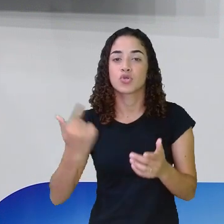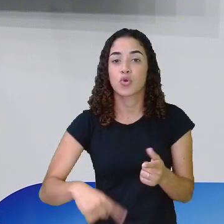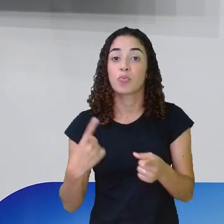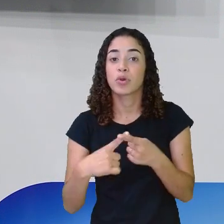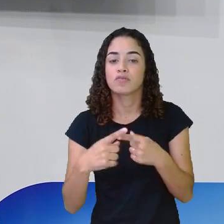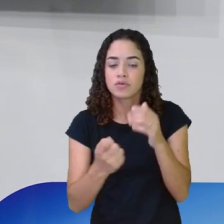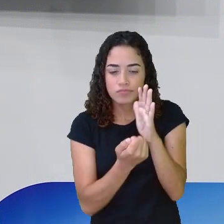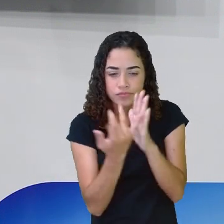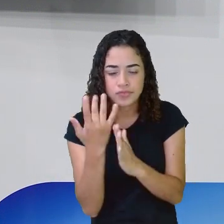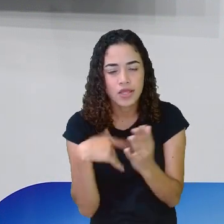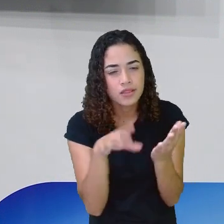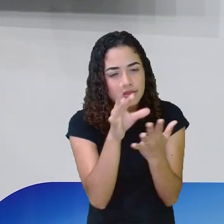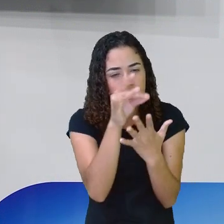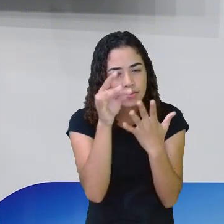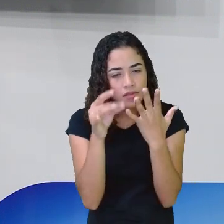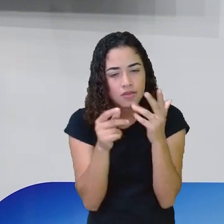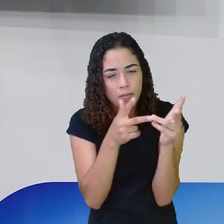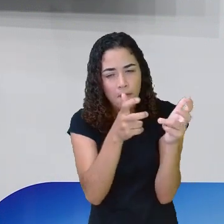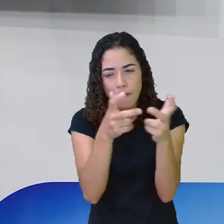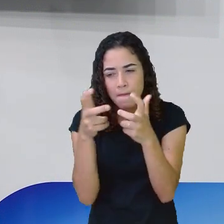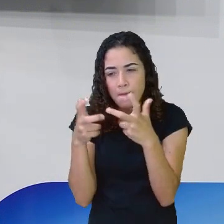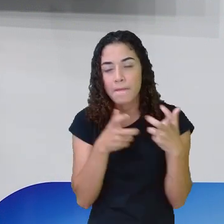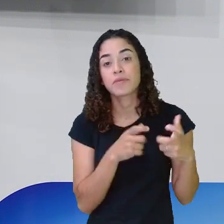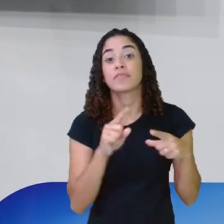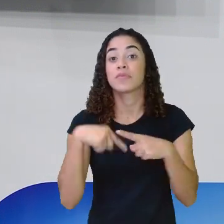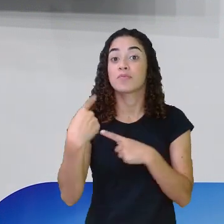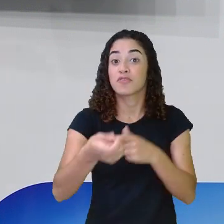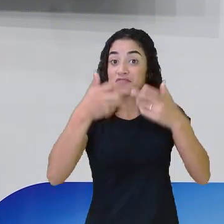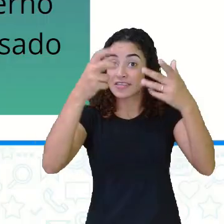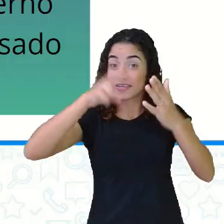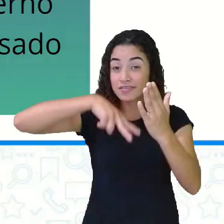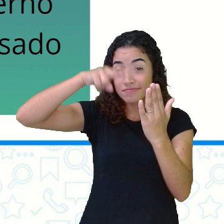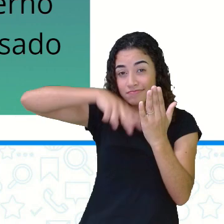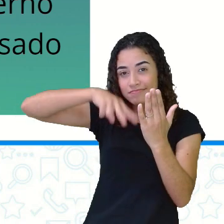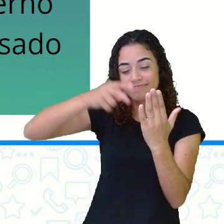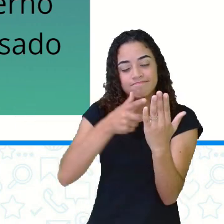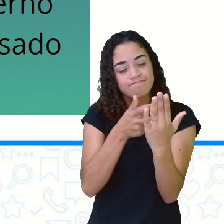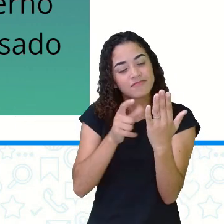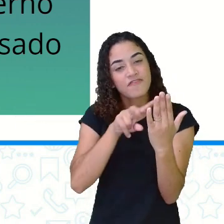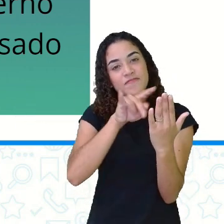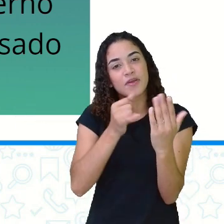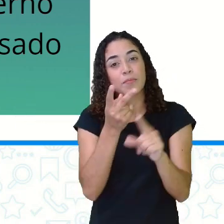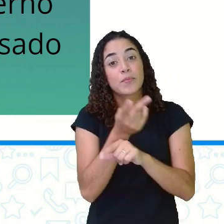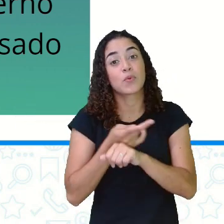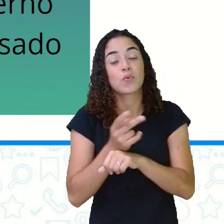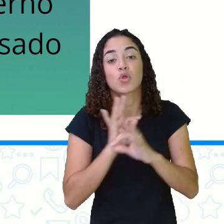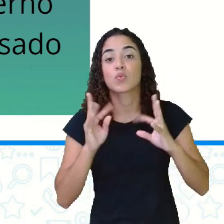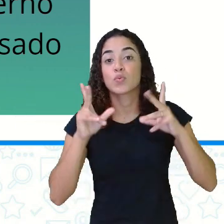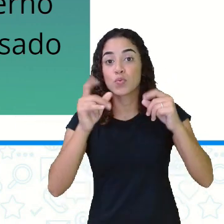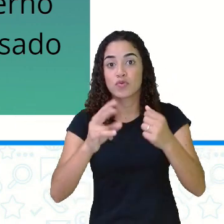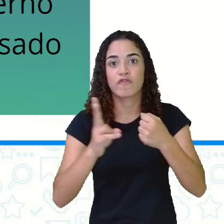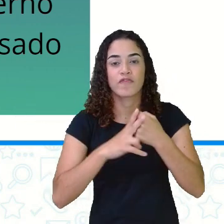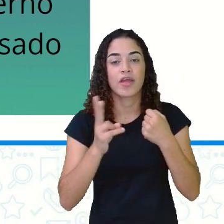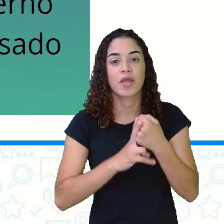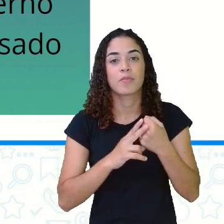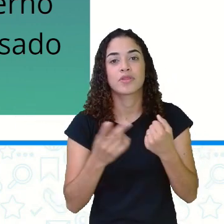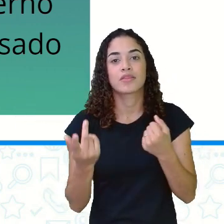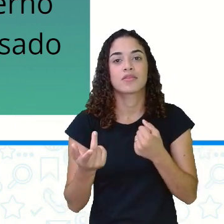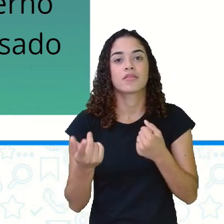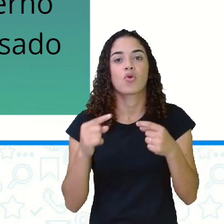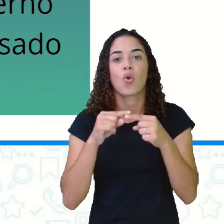lê, mais detalhes você vai perceber. Depois que você lê, você vai procurar todos os verbos que estão no